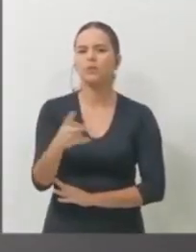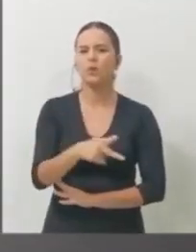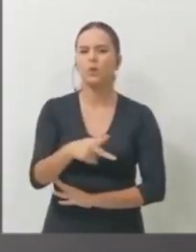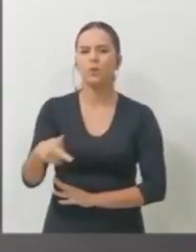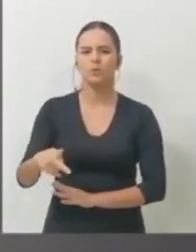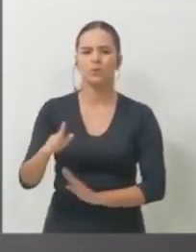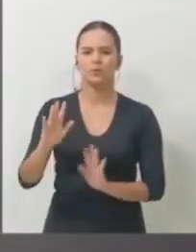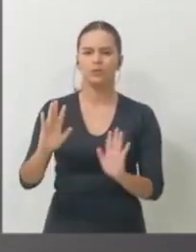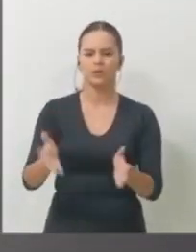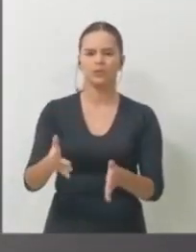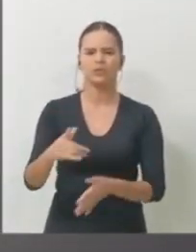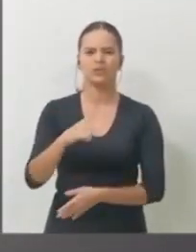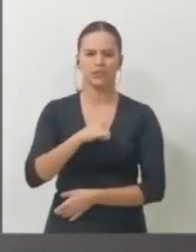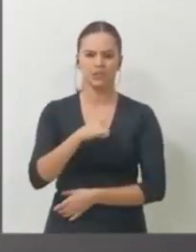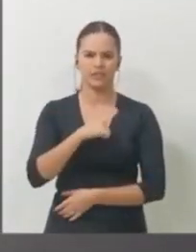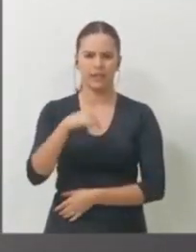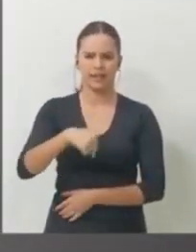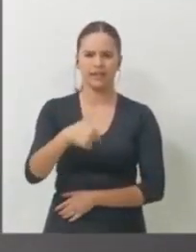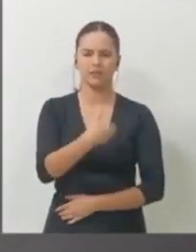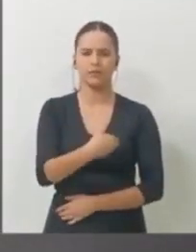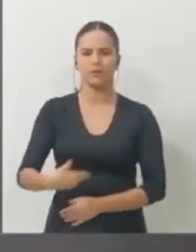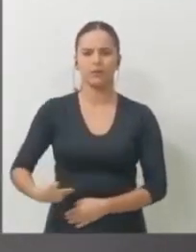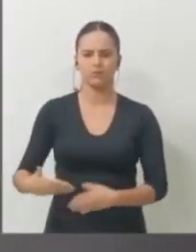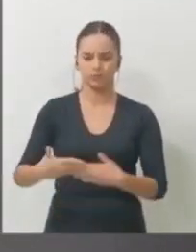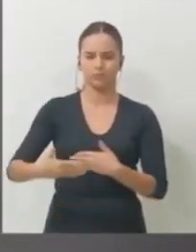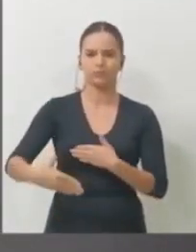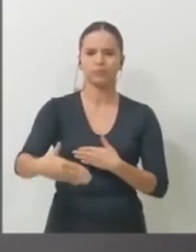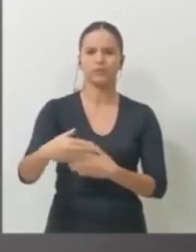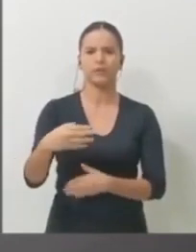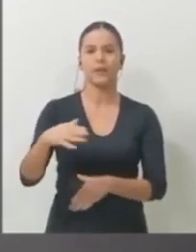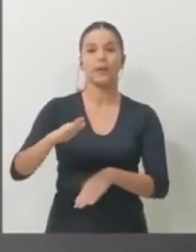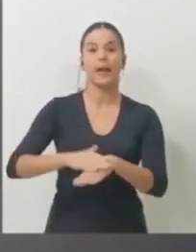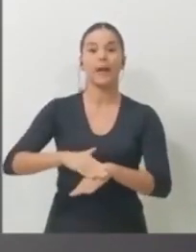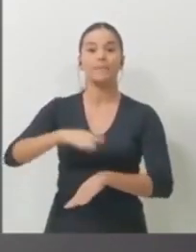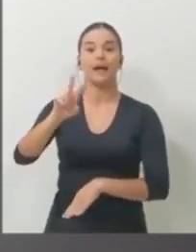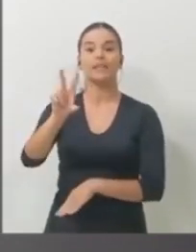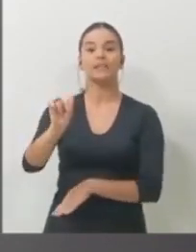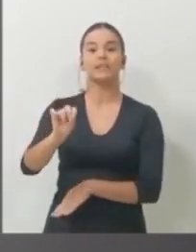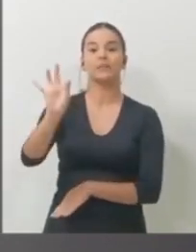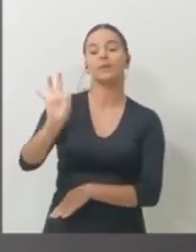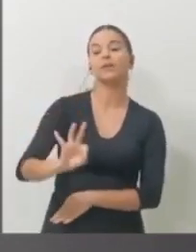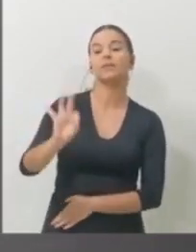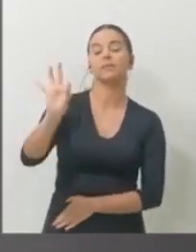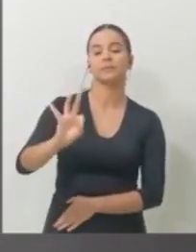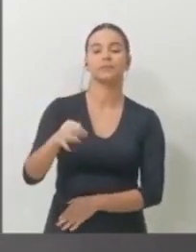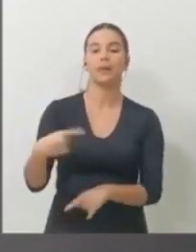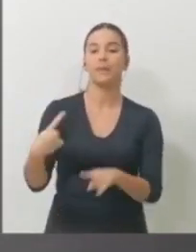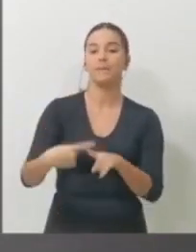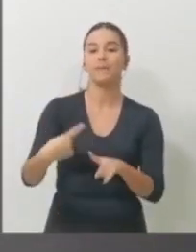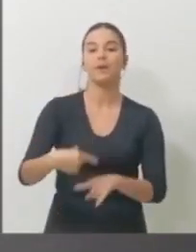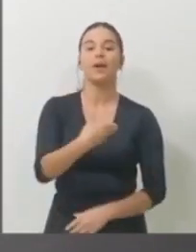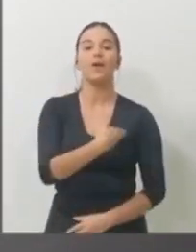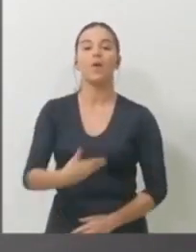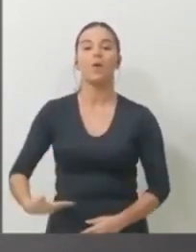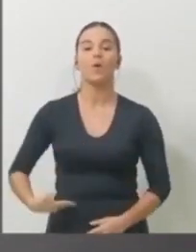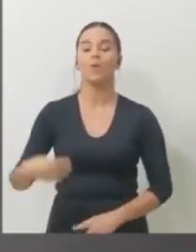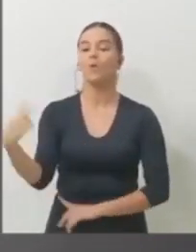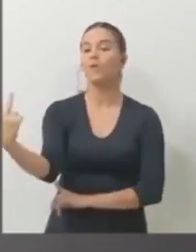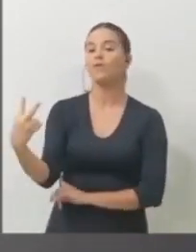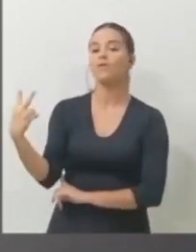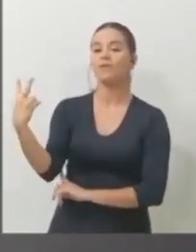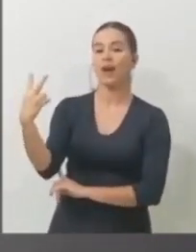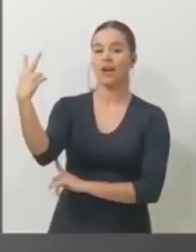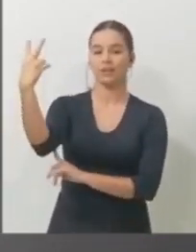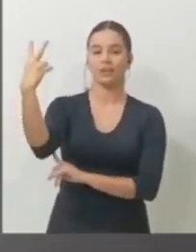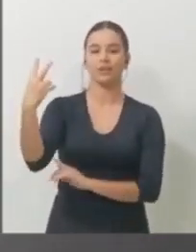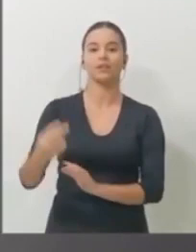vai ter no meu governo? Mais de 50%. Porque isso é um governo que valoriza